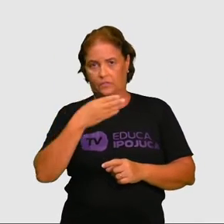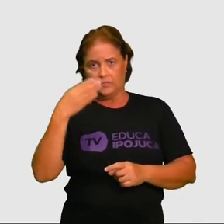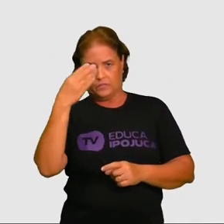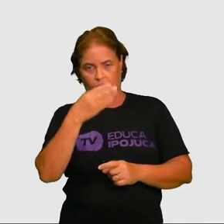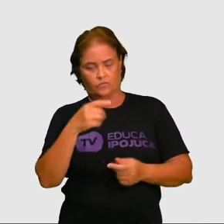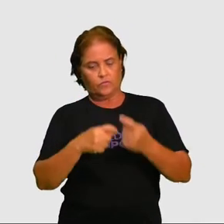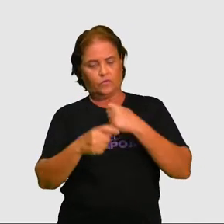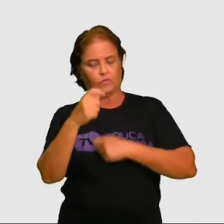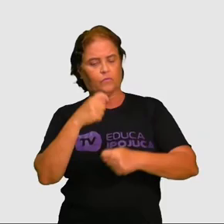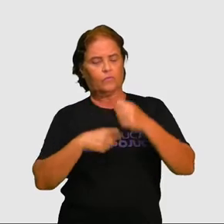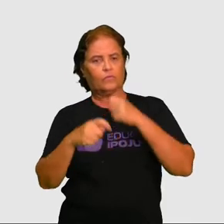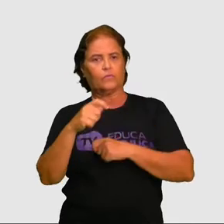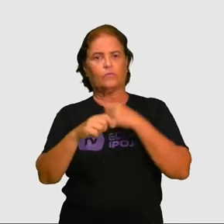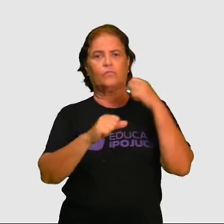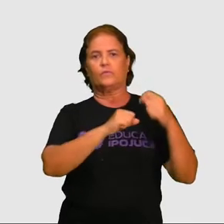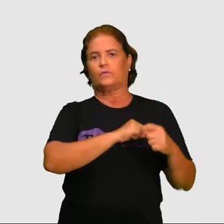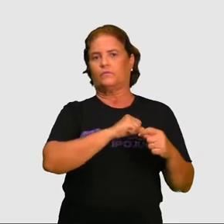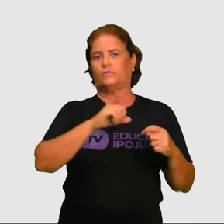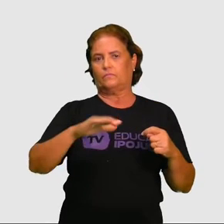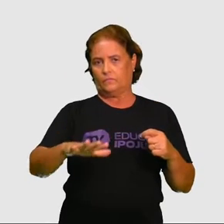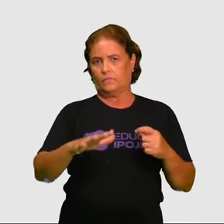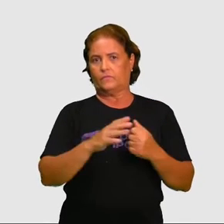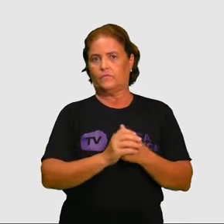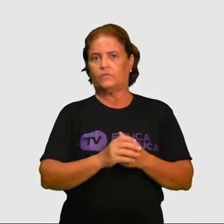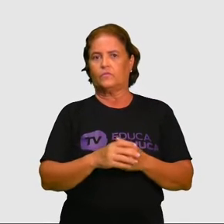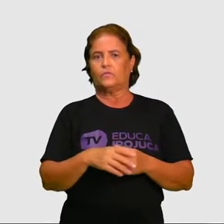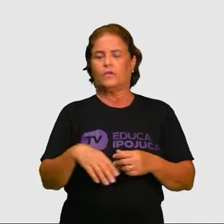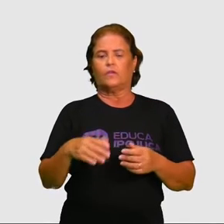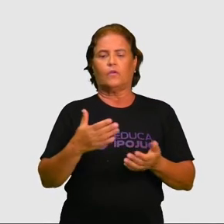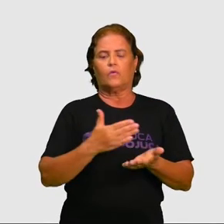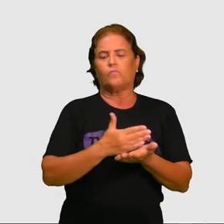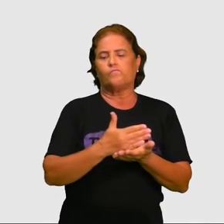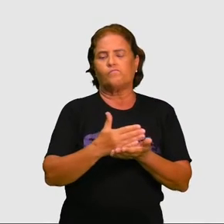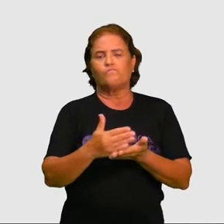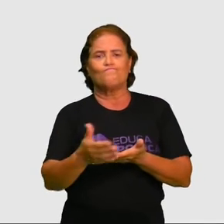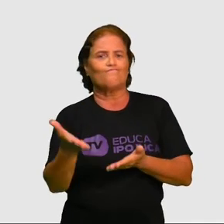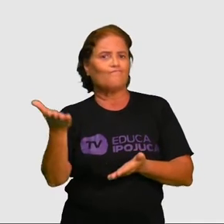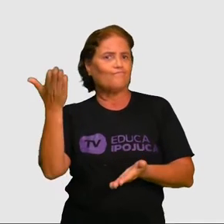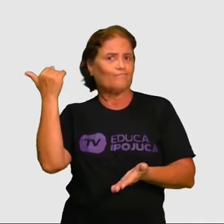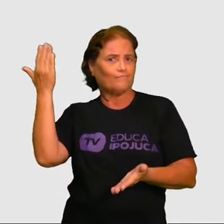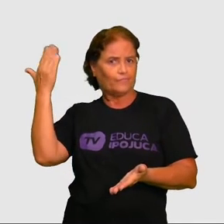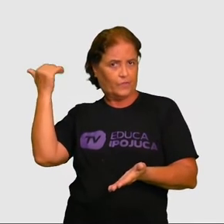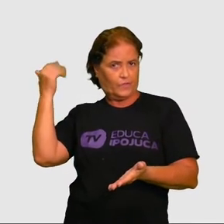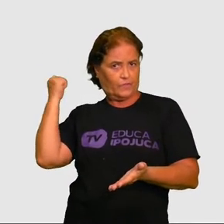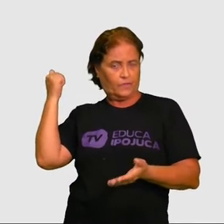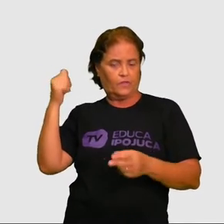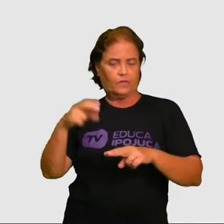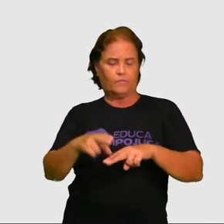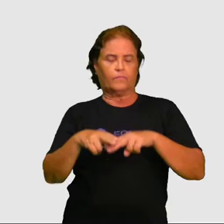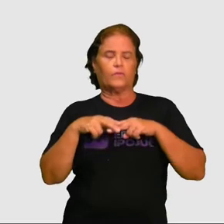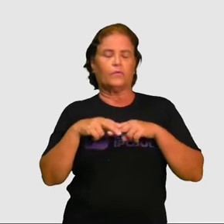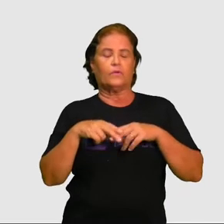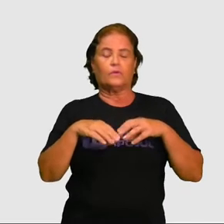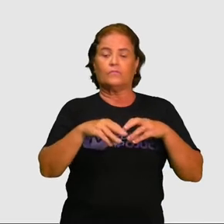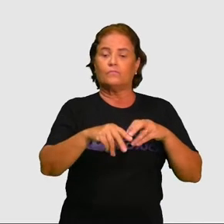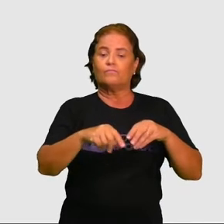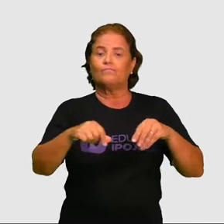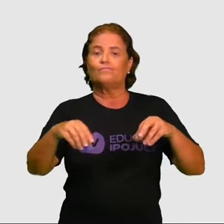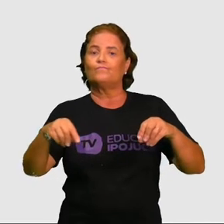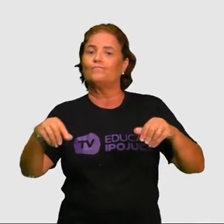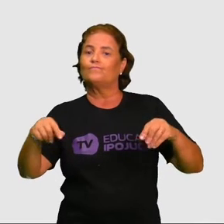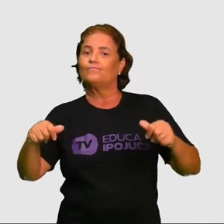Ipojuca, que é a cana-de-açúcar, que vem desde lá de trás, ela se deu pela fertilidade do nosso solo, Massapê.